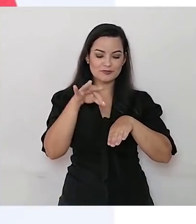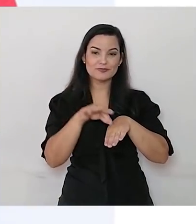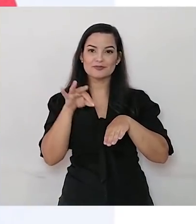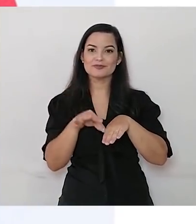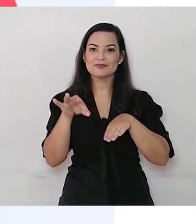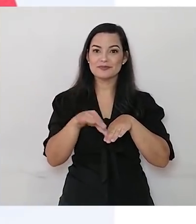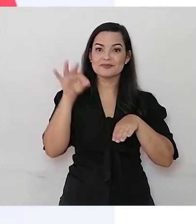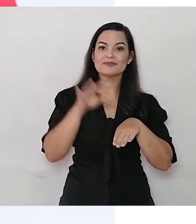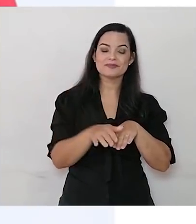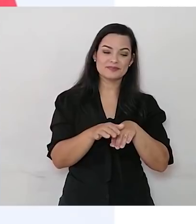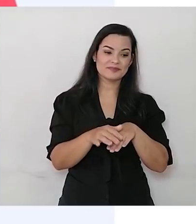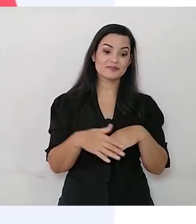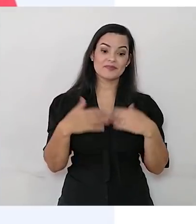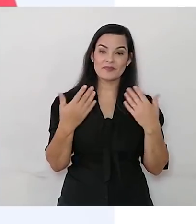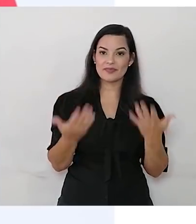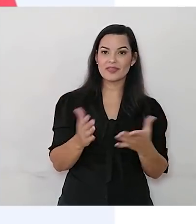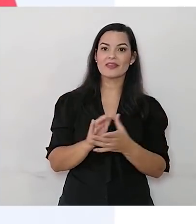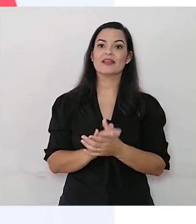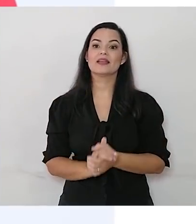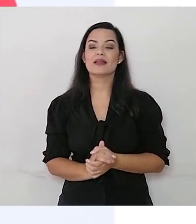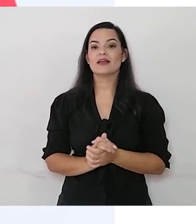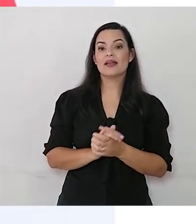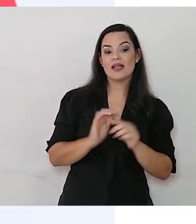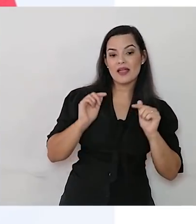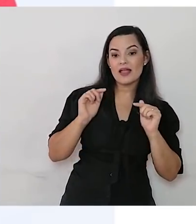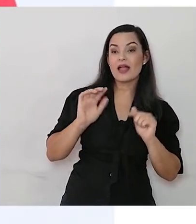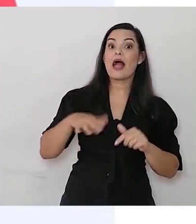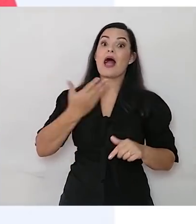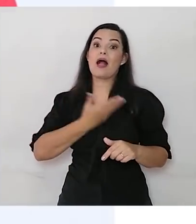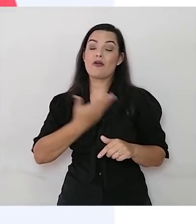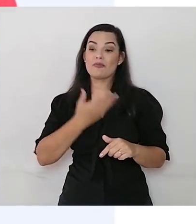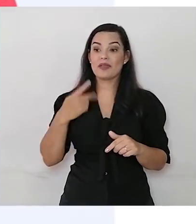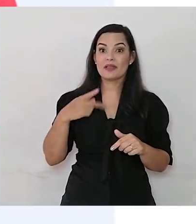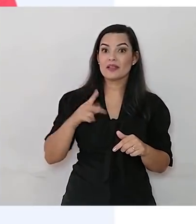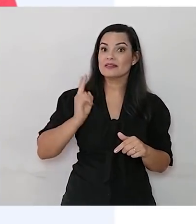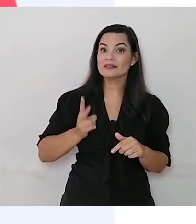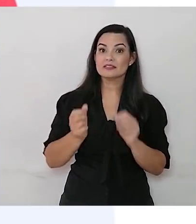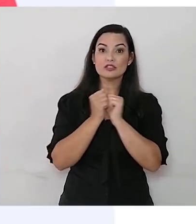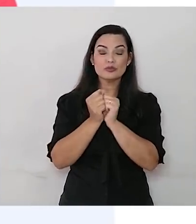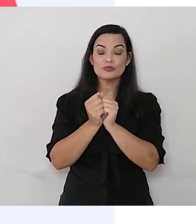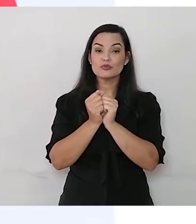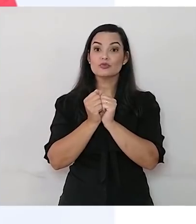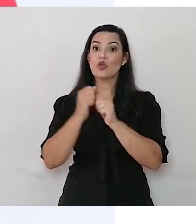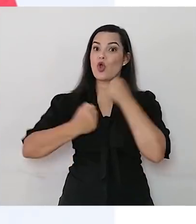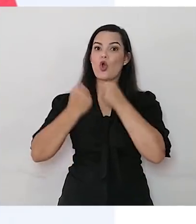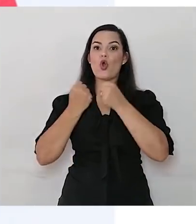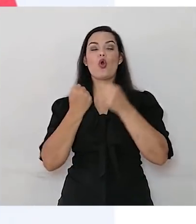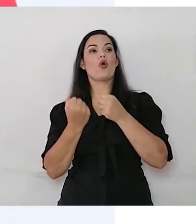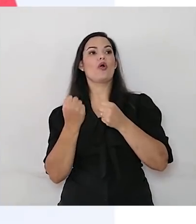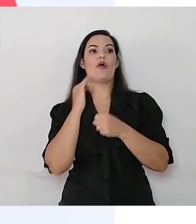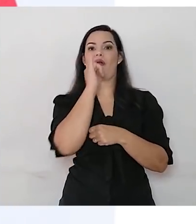A amiga inseparável correu na frente para avisar. Dona Joana, Dona Joana, sua filha vai chegar.